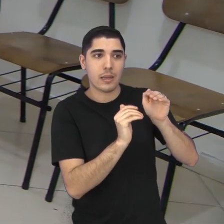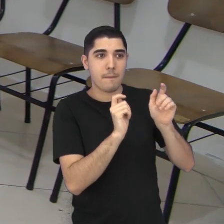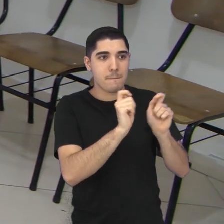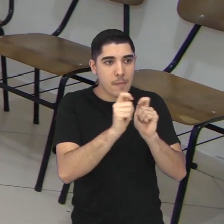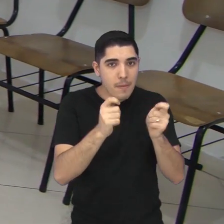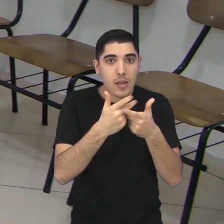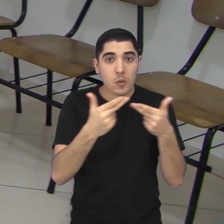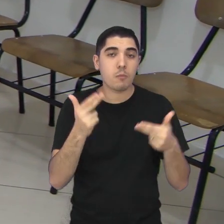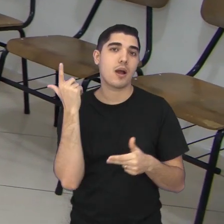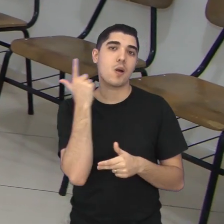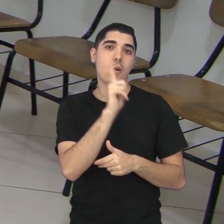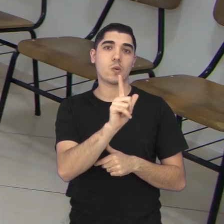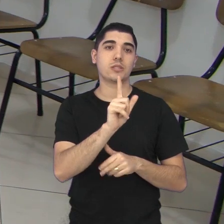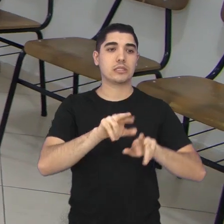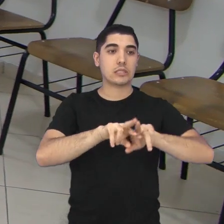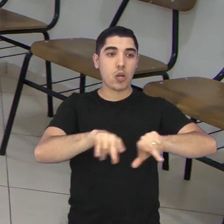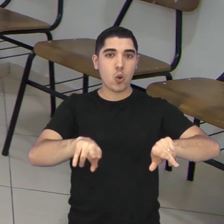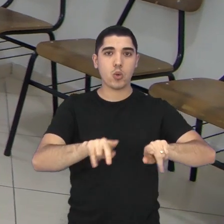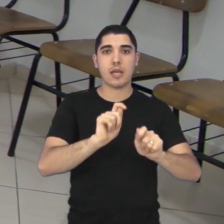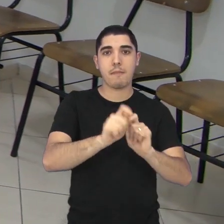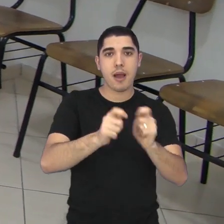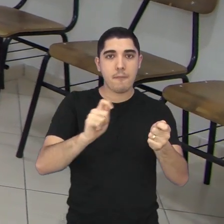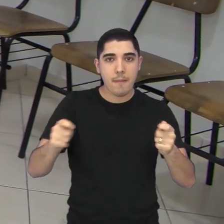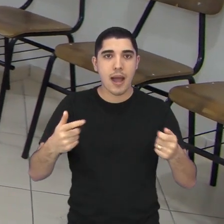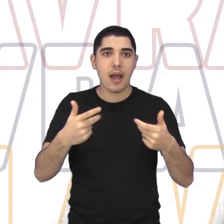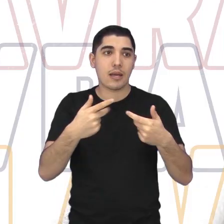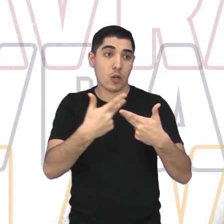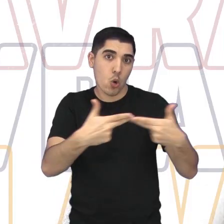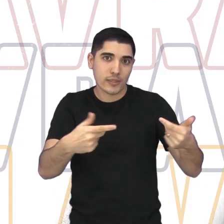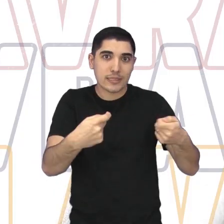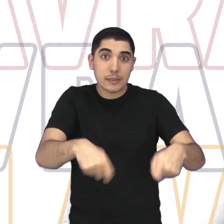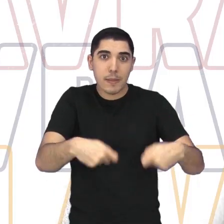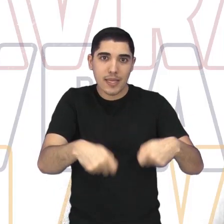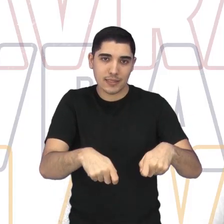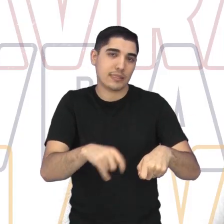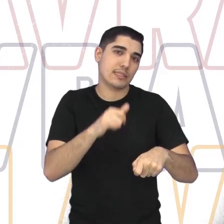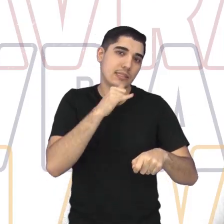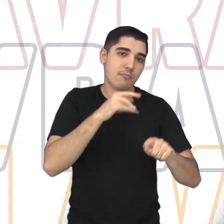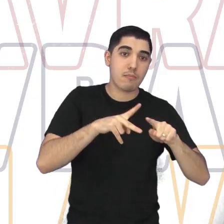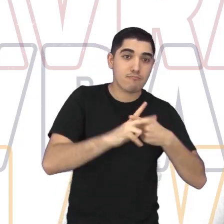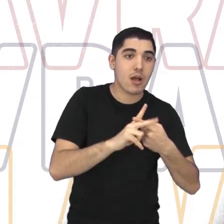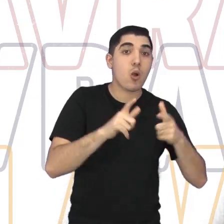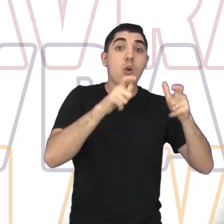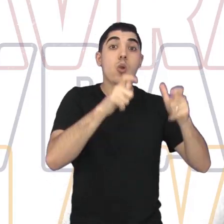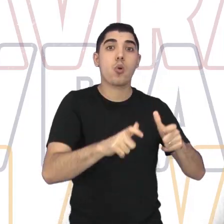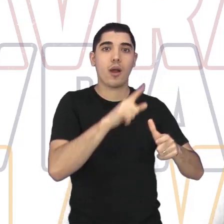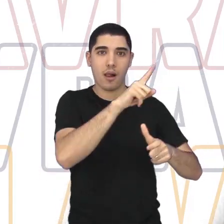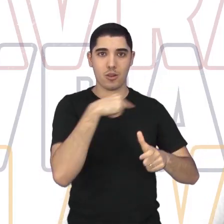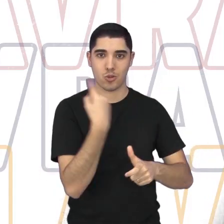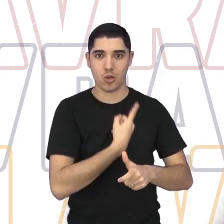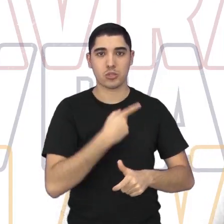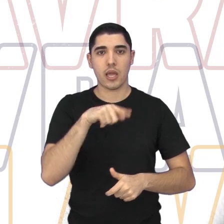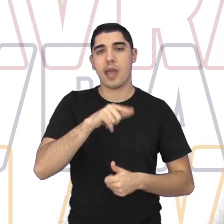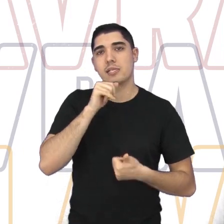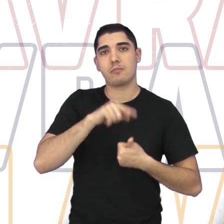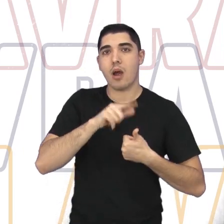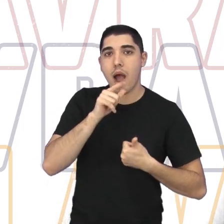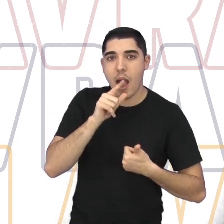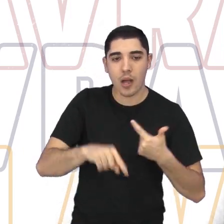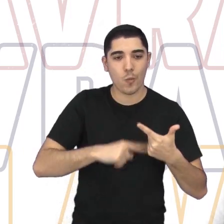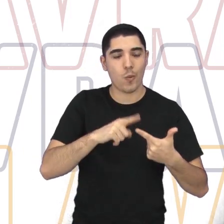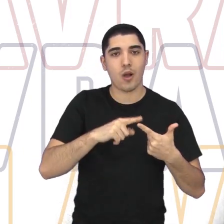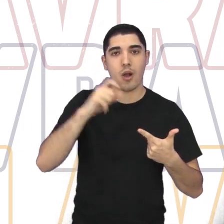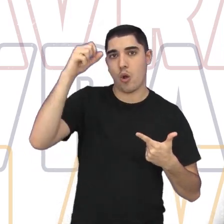suprir, né? Com as nossas despesas ali e manutenção do nosso espaço, que seria água, luz,